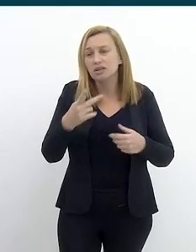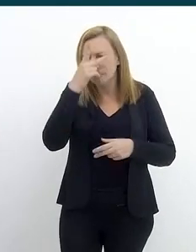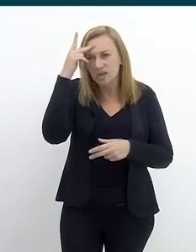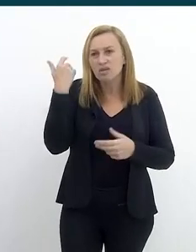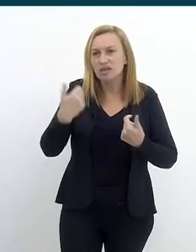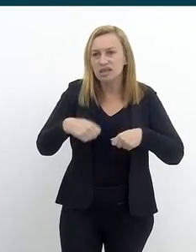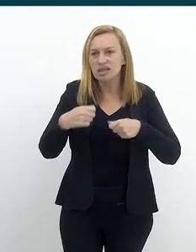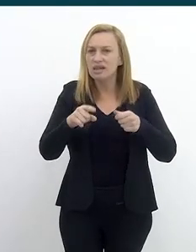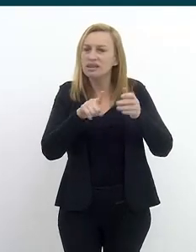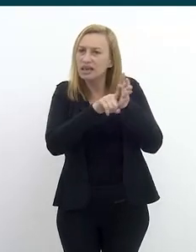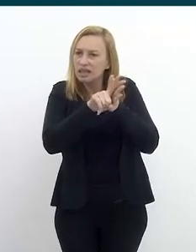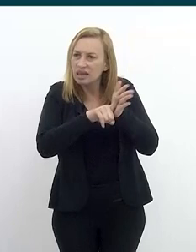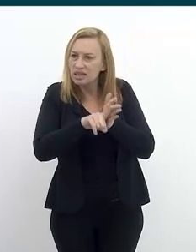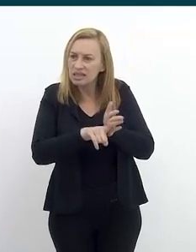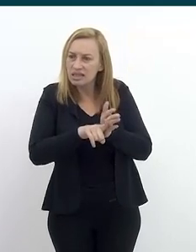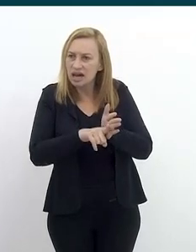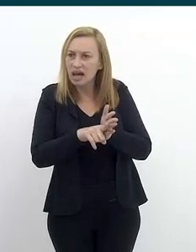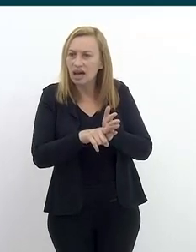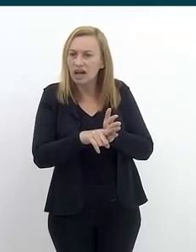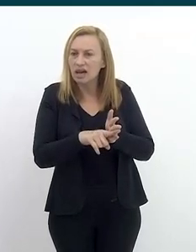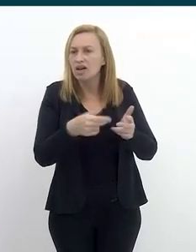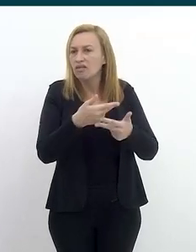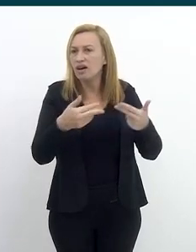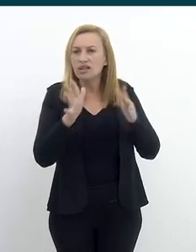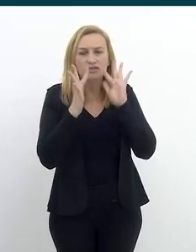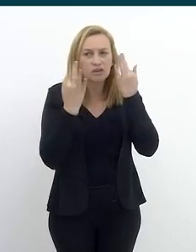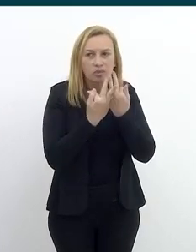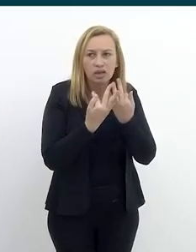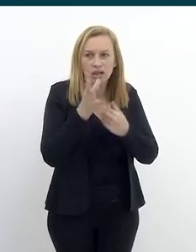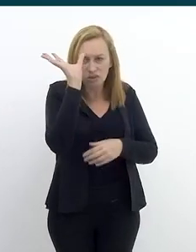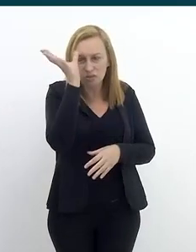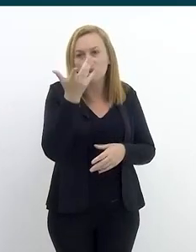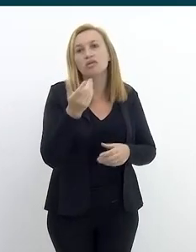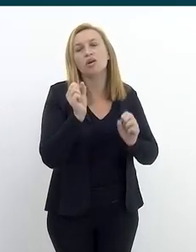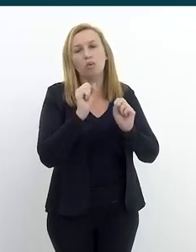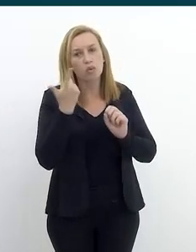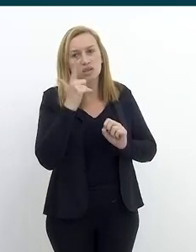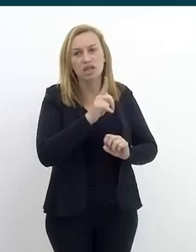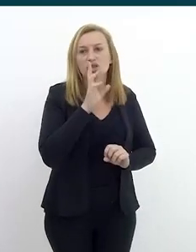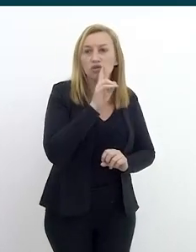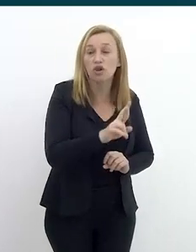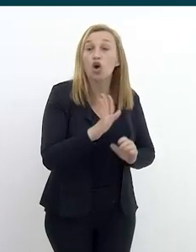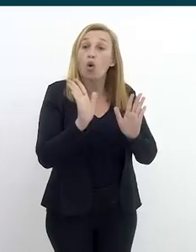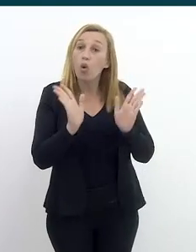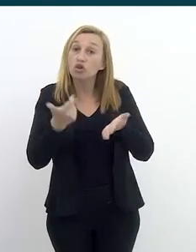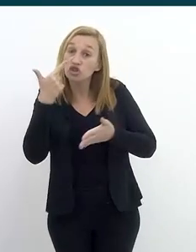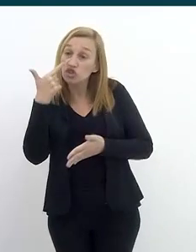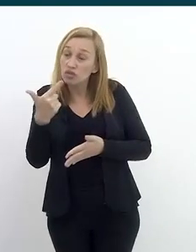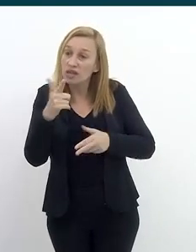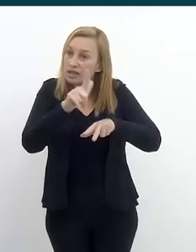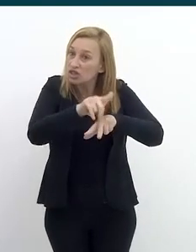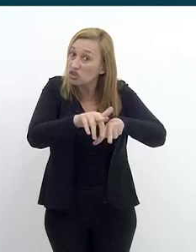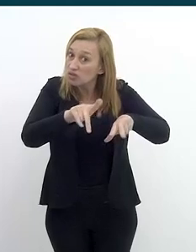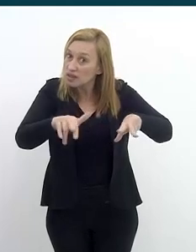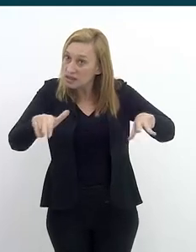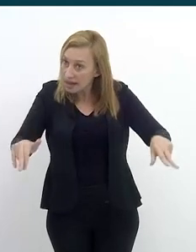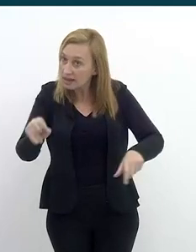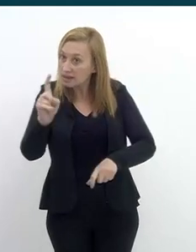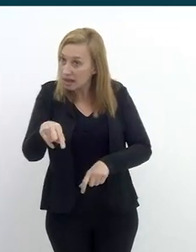ver todos esses dados e analisar os casos resolvidos, é que se vai conseguir responder essa pergunta. Hoje a gente vê essa